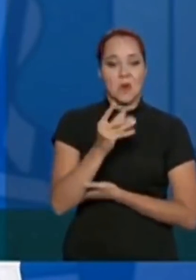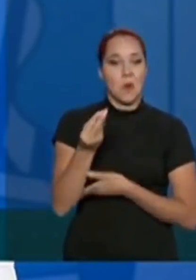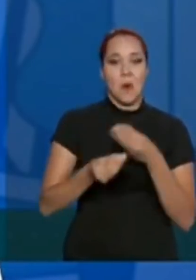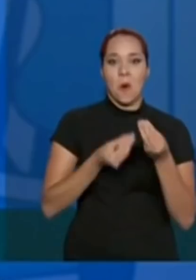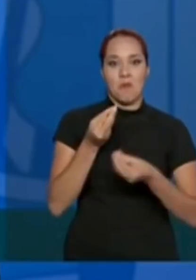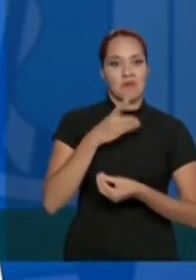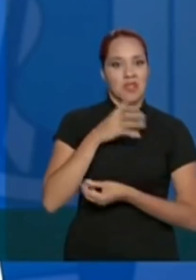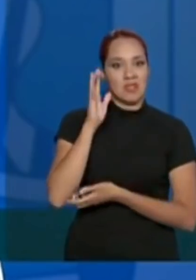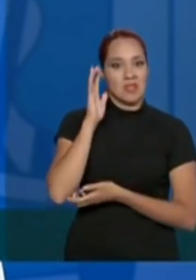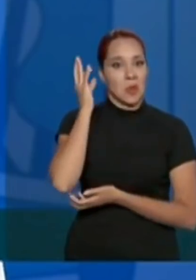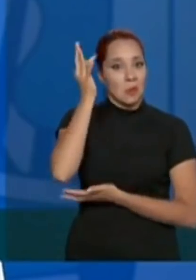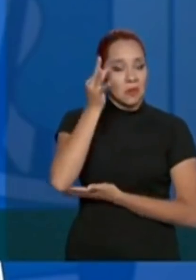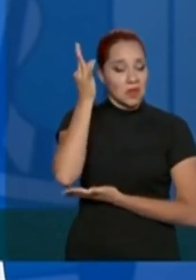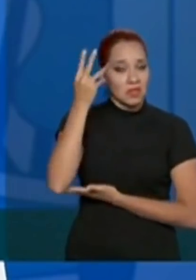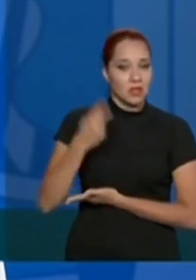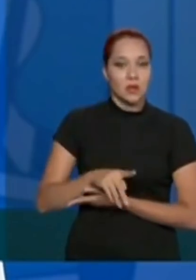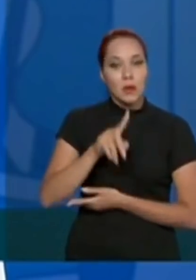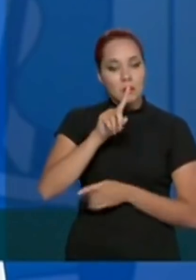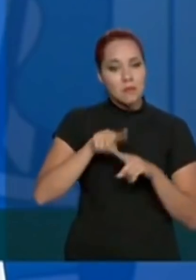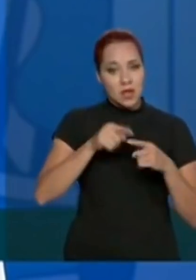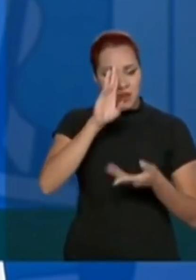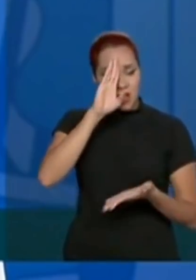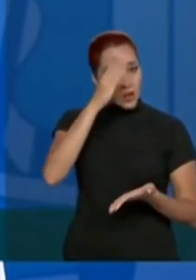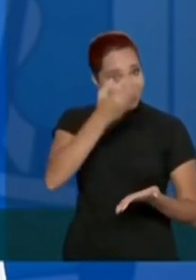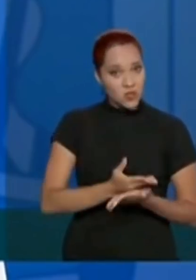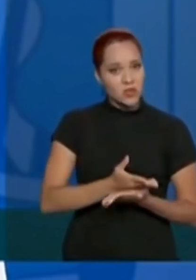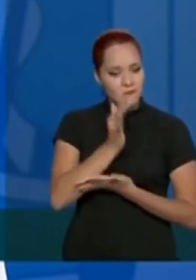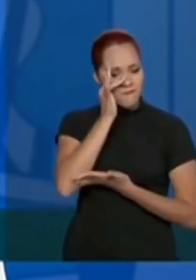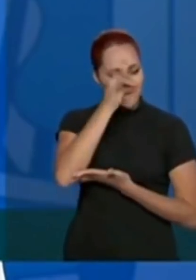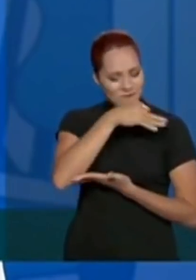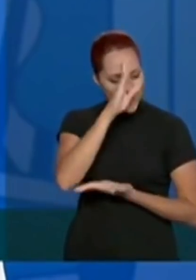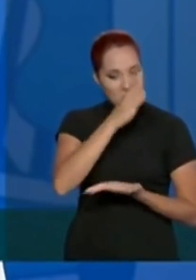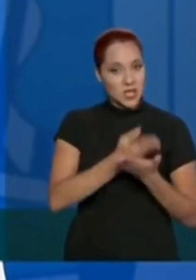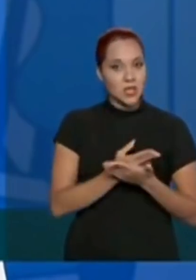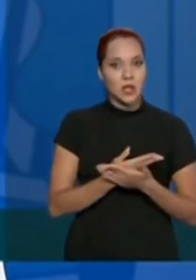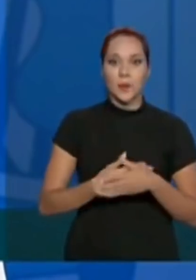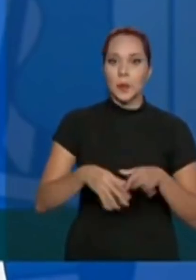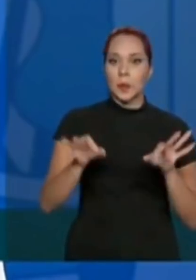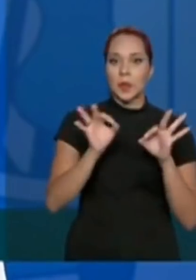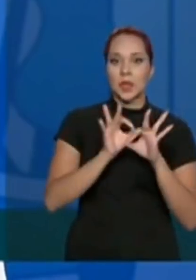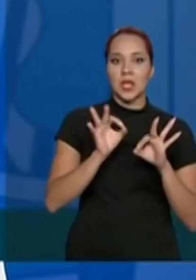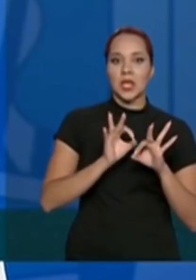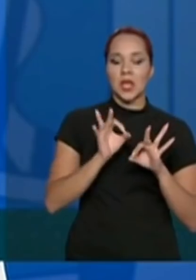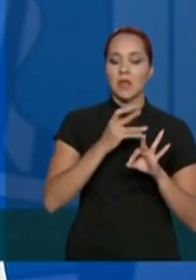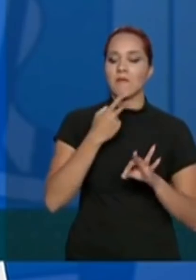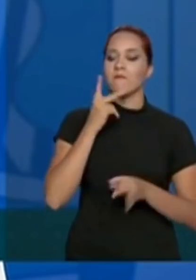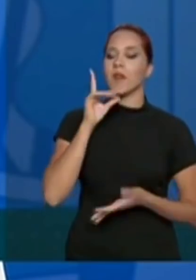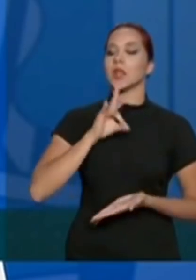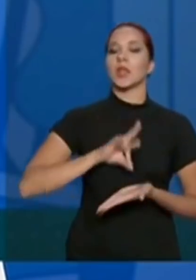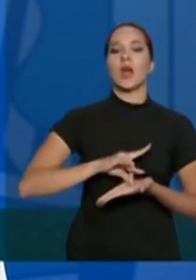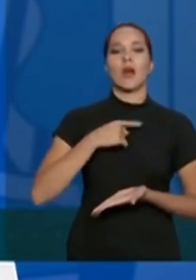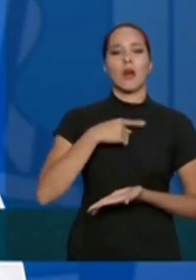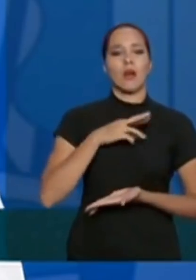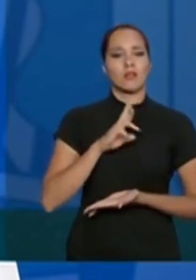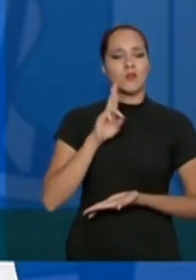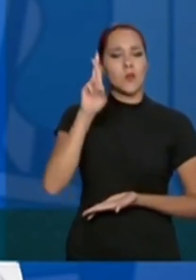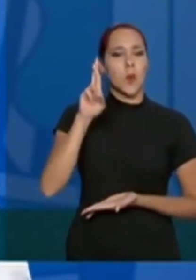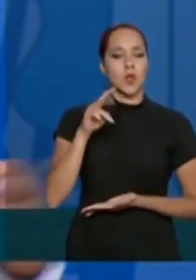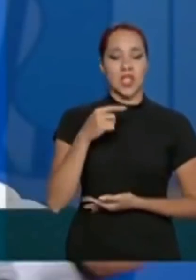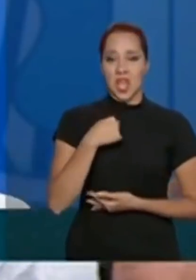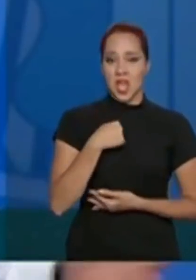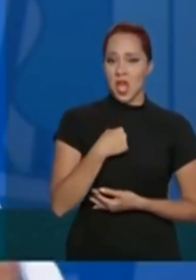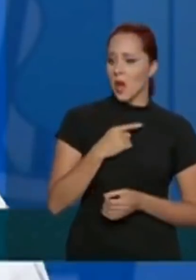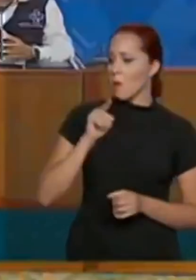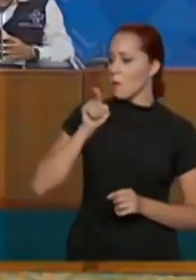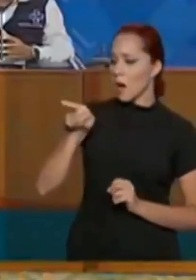angulações, mas acreditam fielmente, ninguém é dono da verdade, eu não sou, o Wanderson